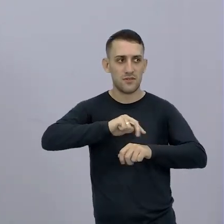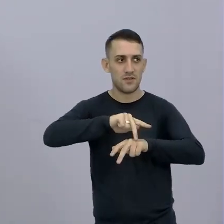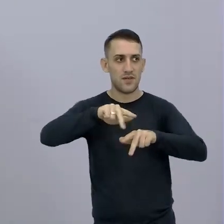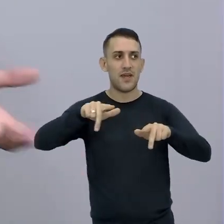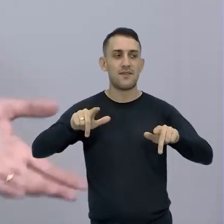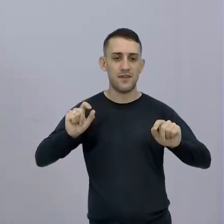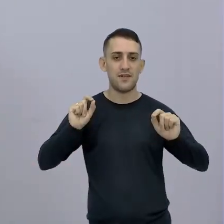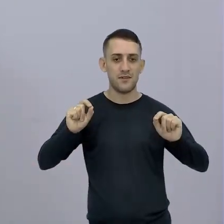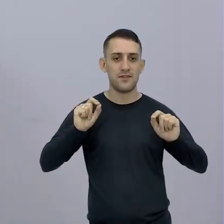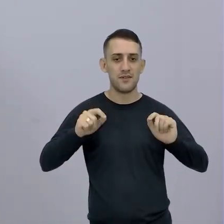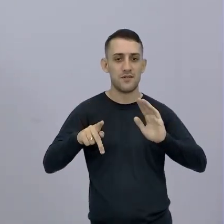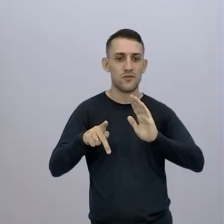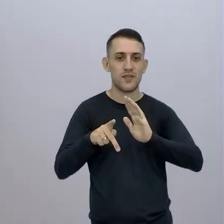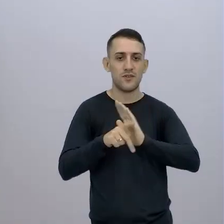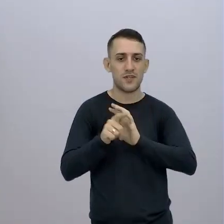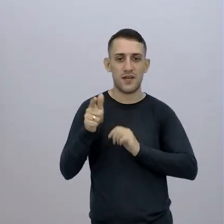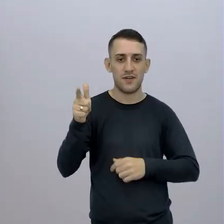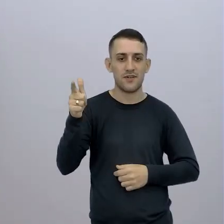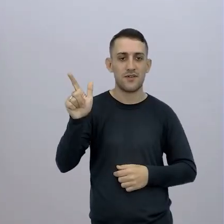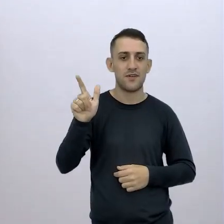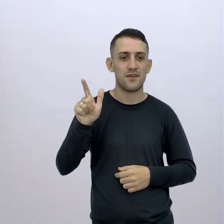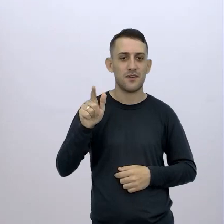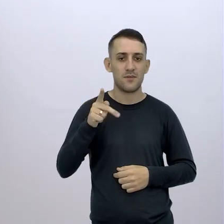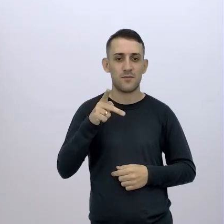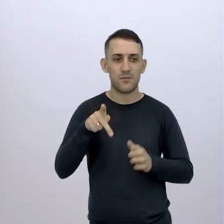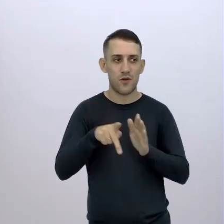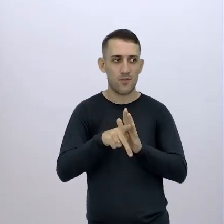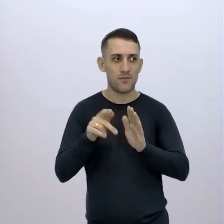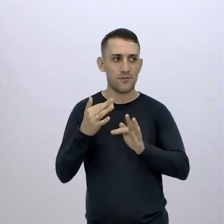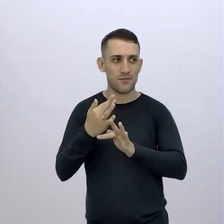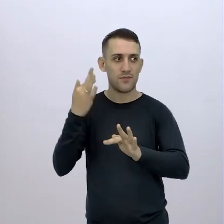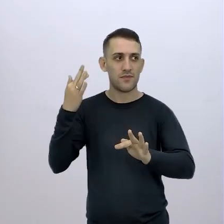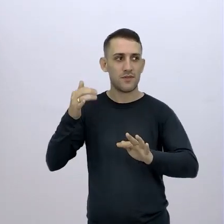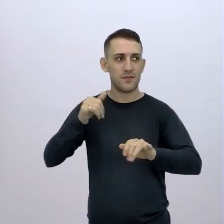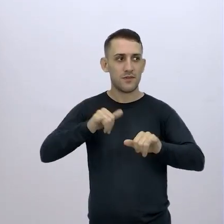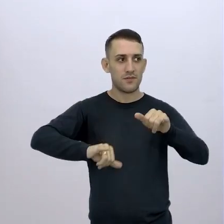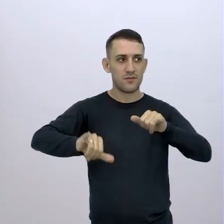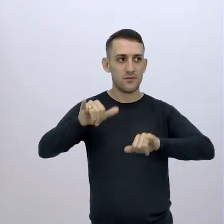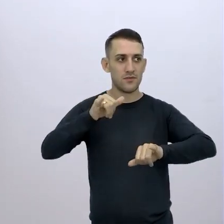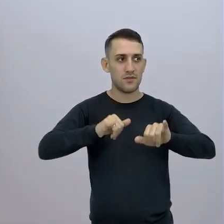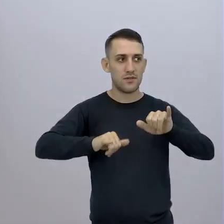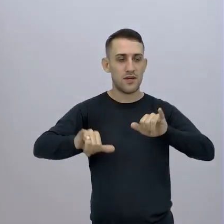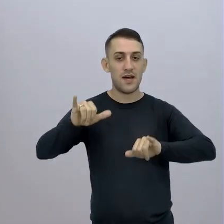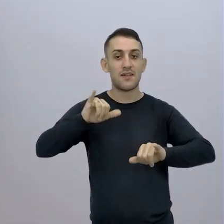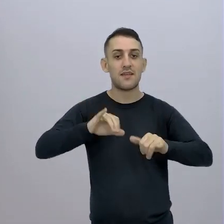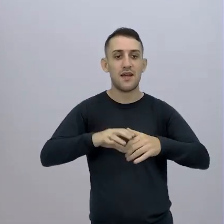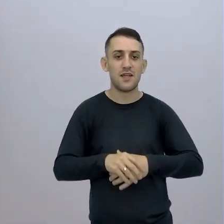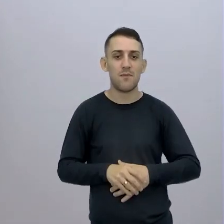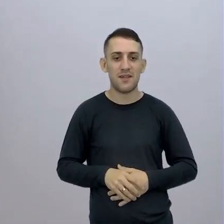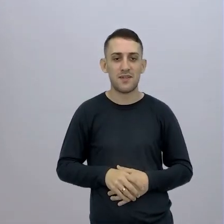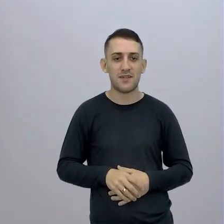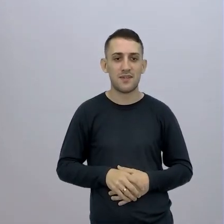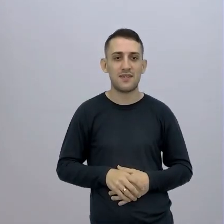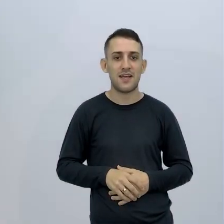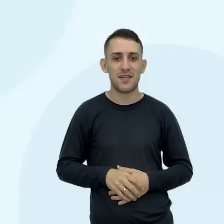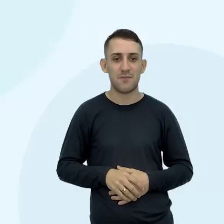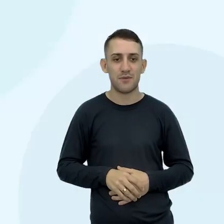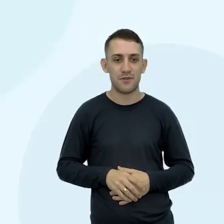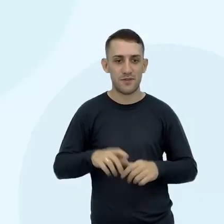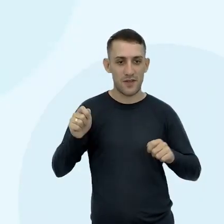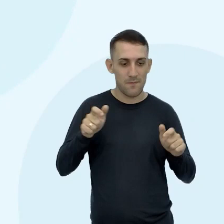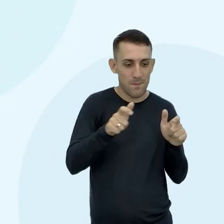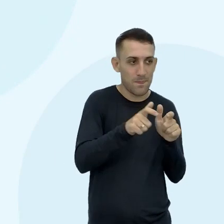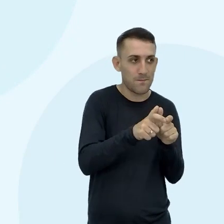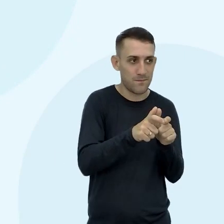com biologia Com física e química Legal, hein? Bem legal mesmo Isso aí Certinho Aí o próximo componente É ela